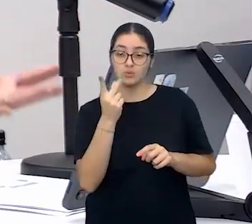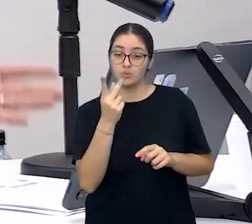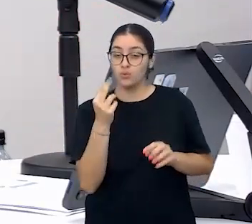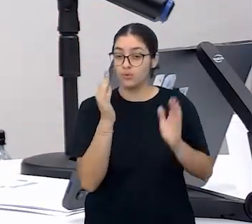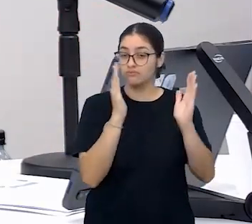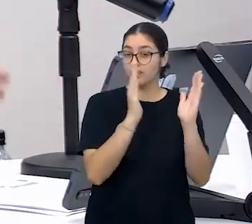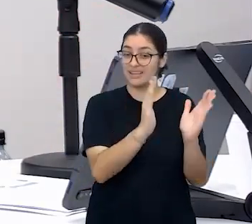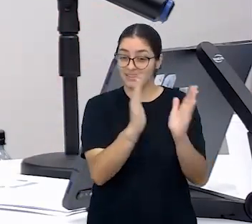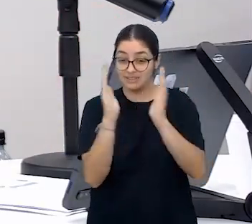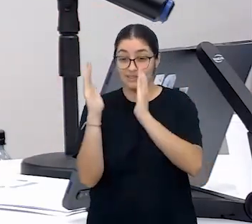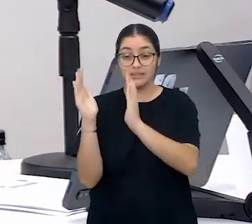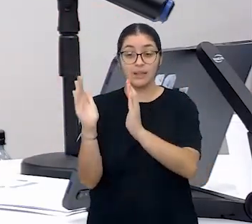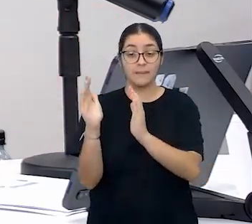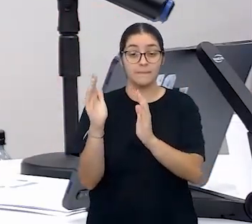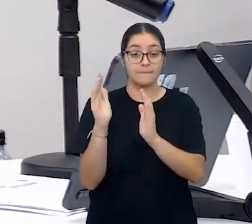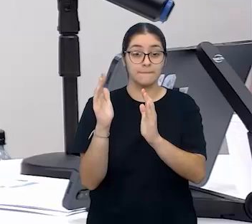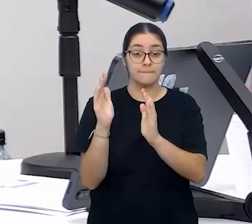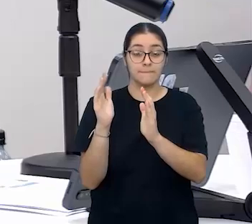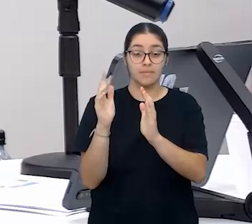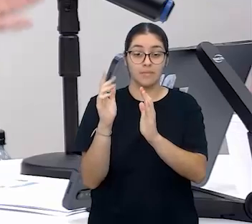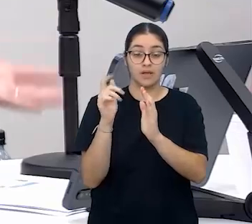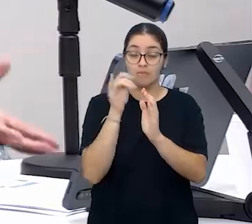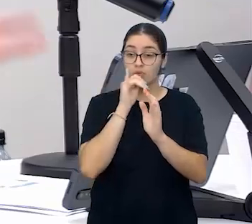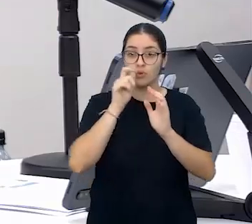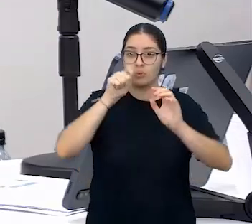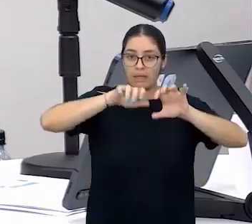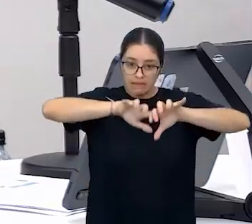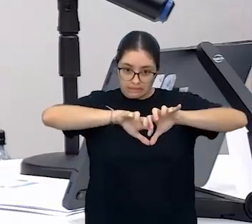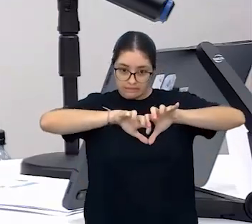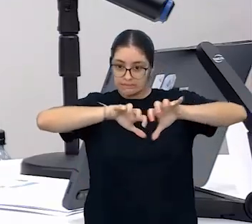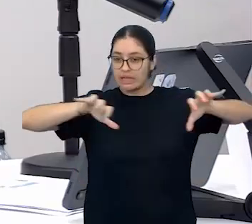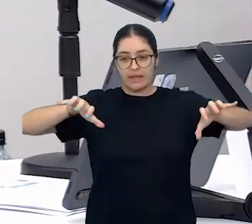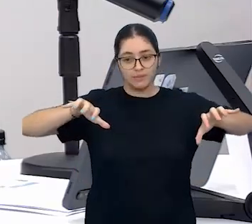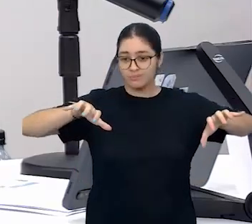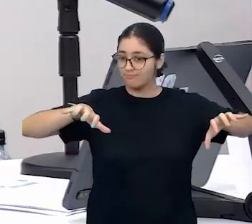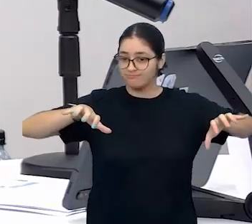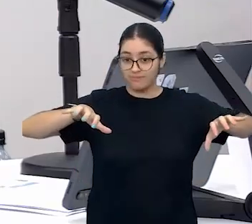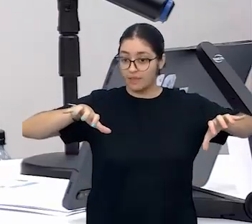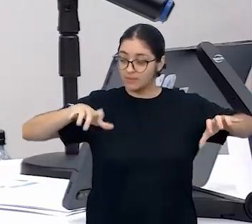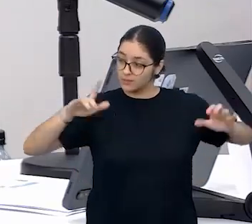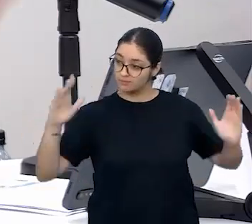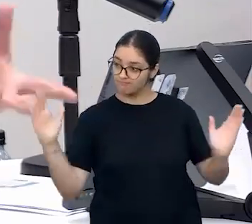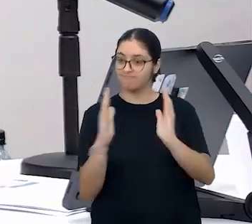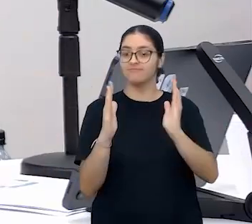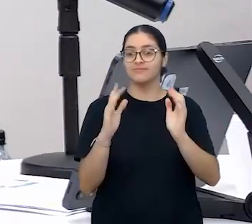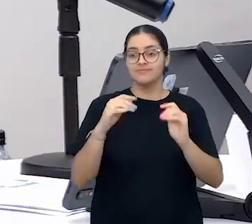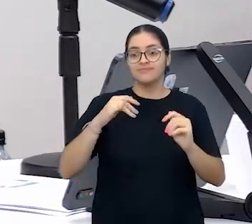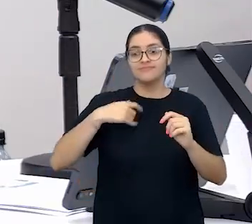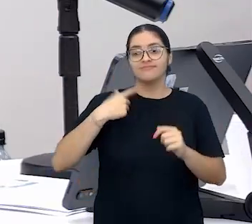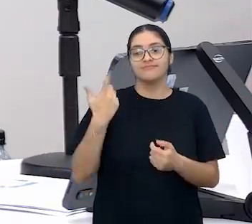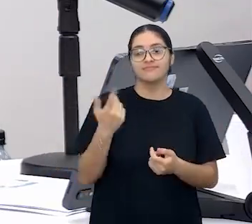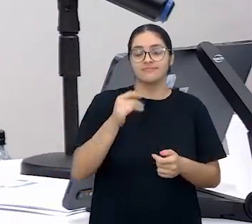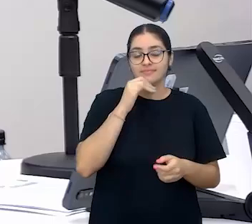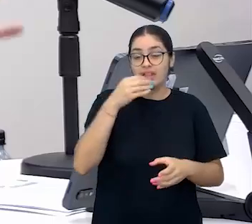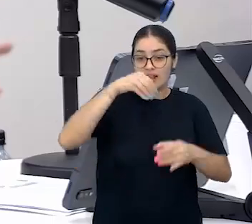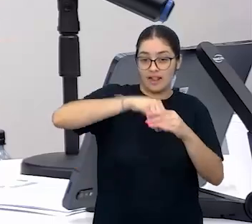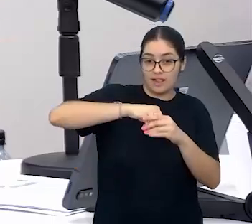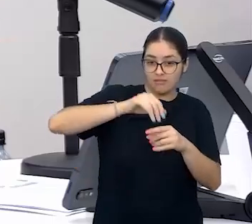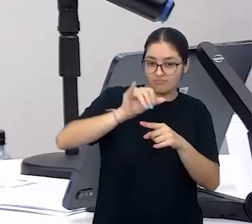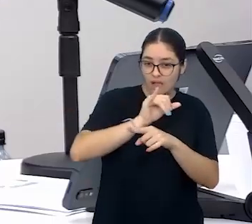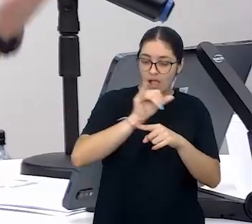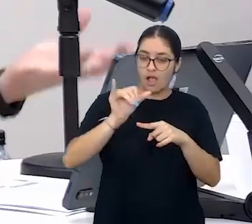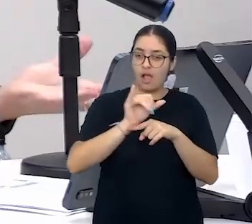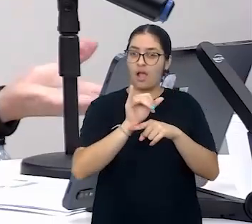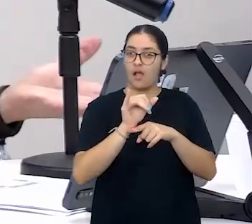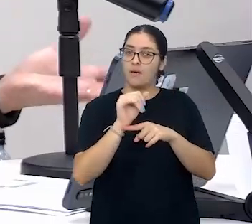são dois processos que são indissociáveis e, sendo eles indissociáveis, a perspectiva do trabalho dentro de sala de aula precisa